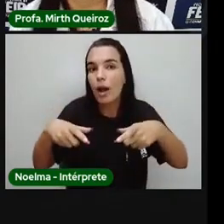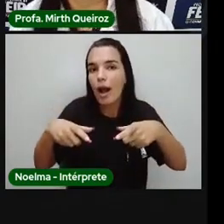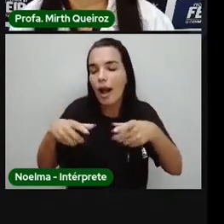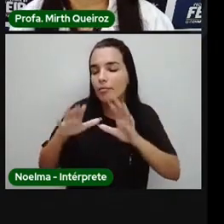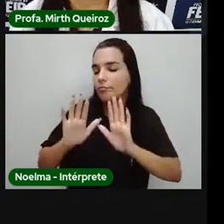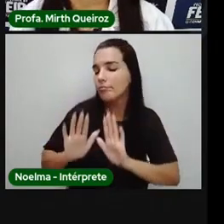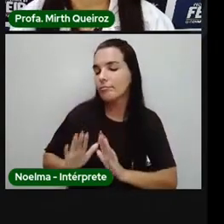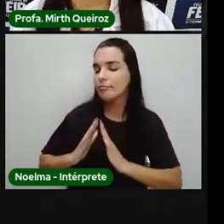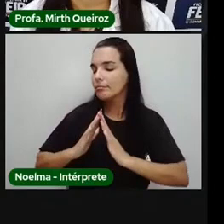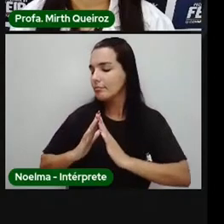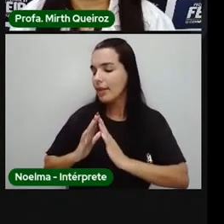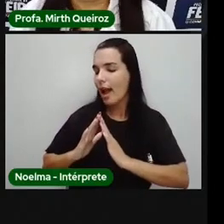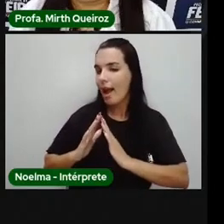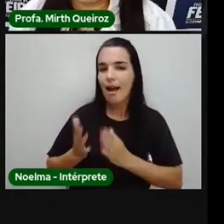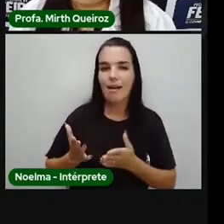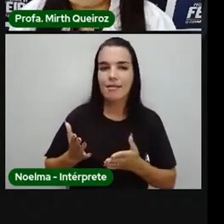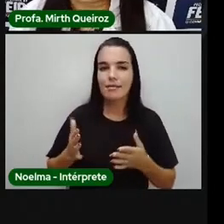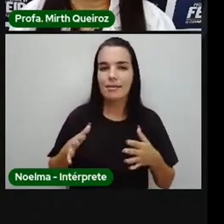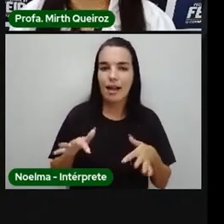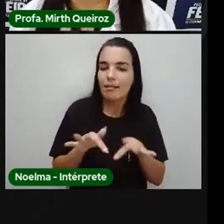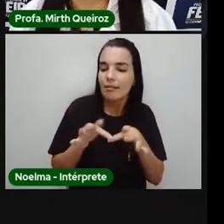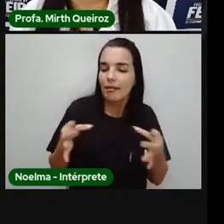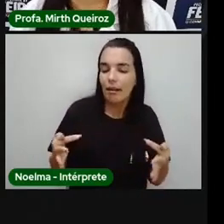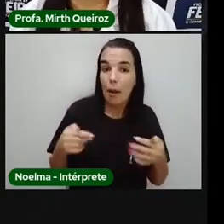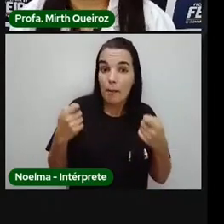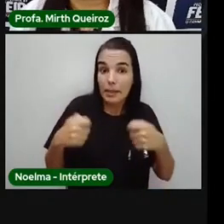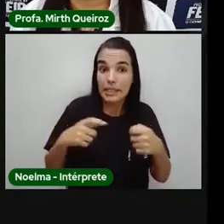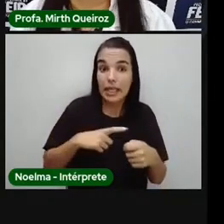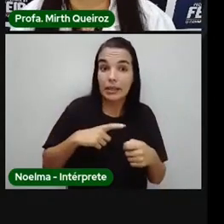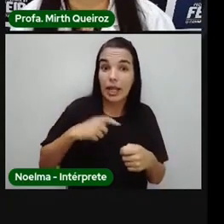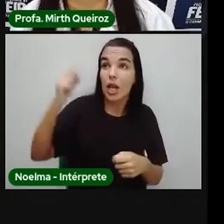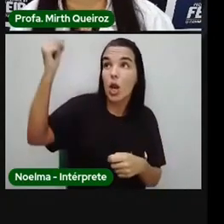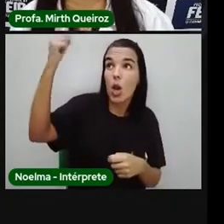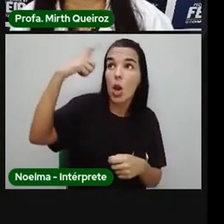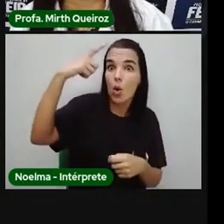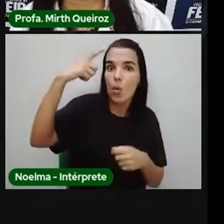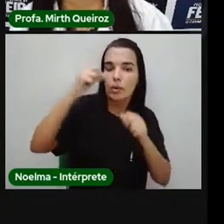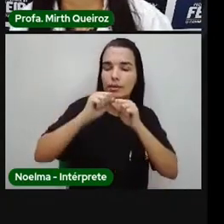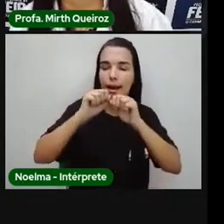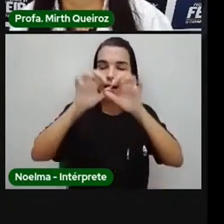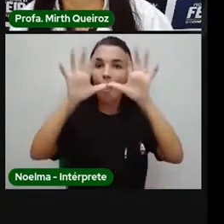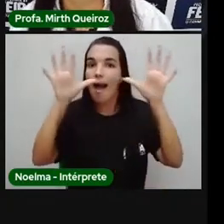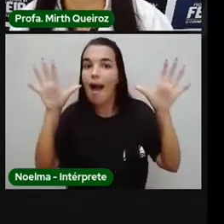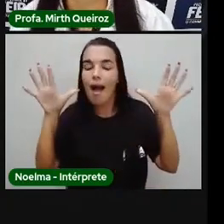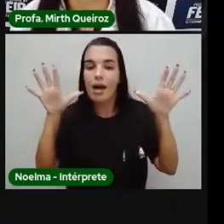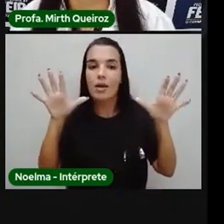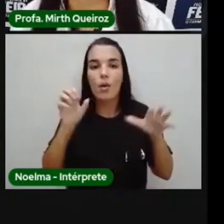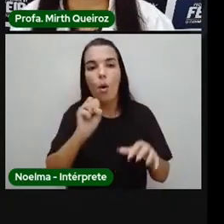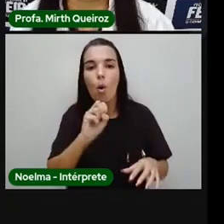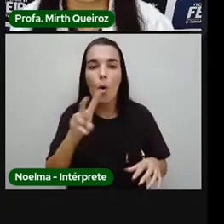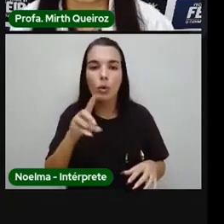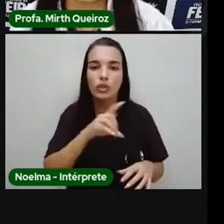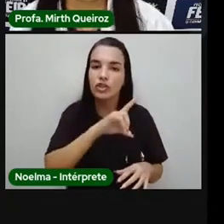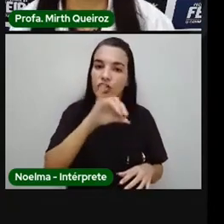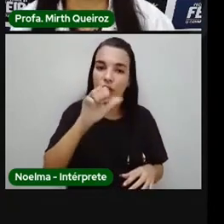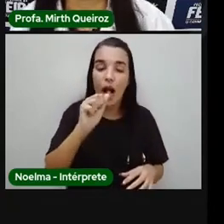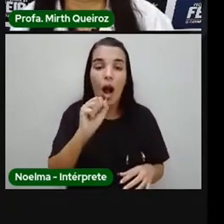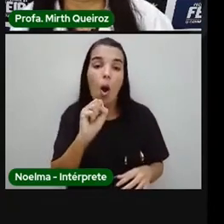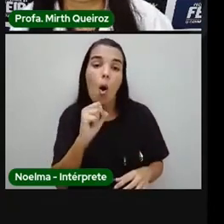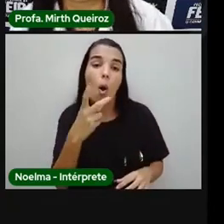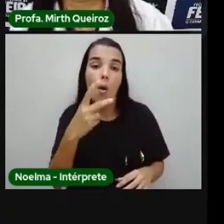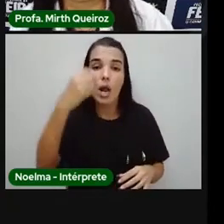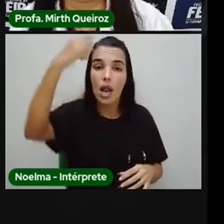o espaço tem que ser um espaço claro, Tem que ter luz, que seja a luz do dia, que seja a luz, a lâmpada, né?